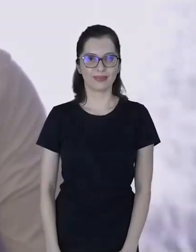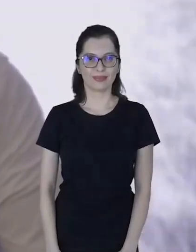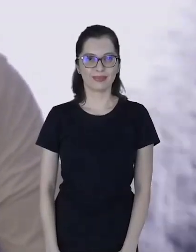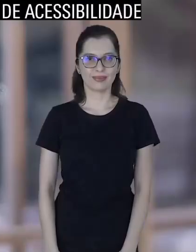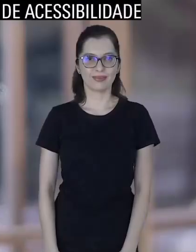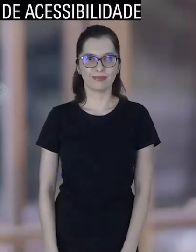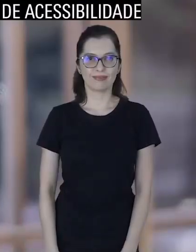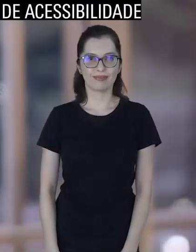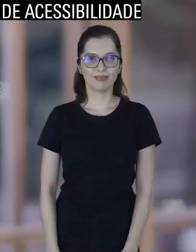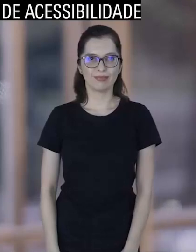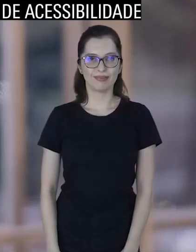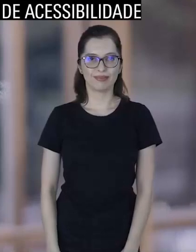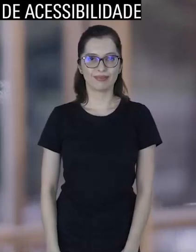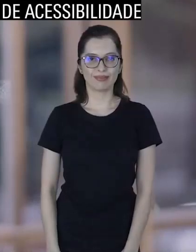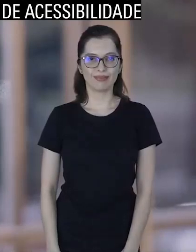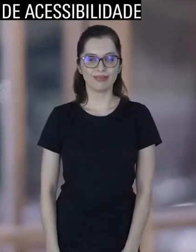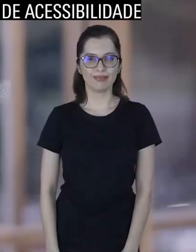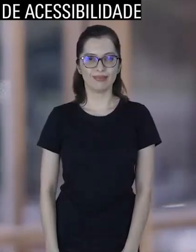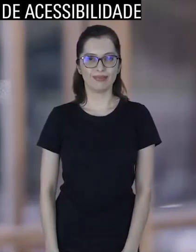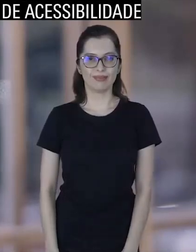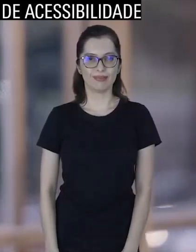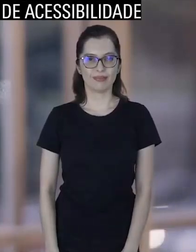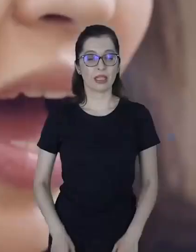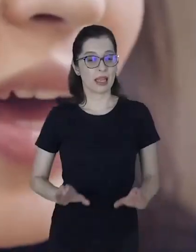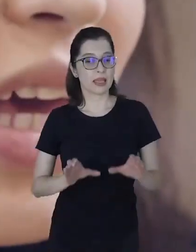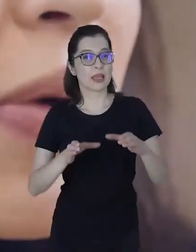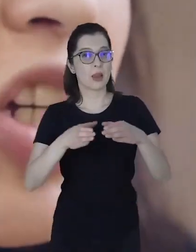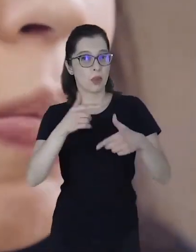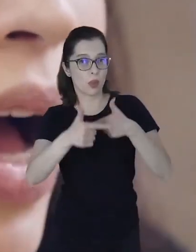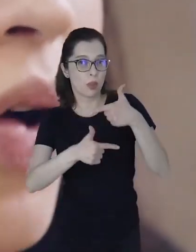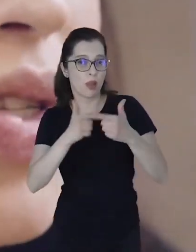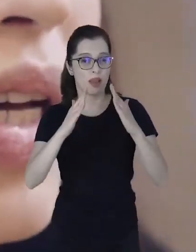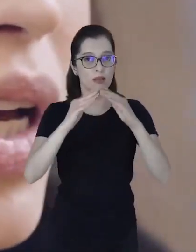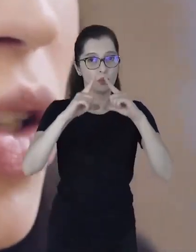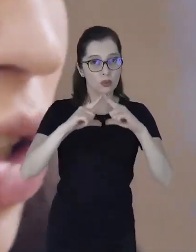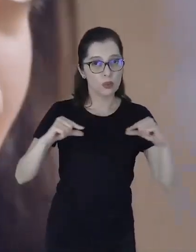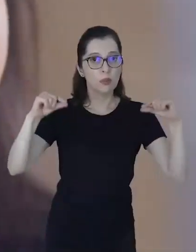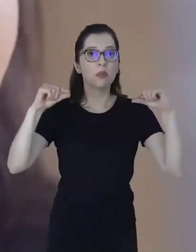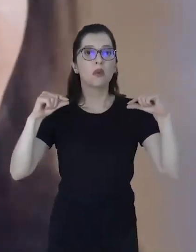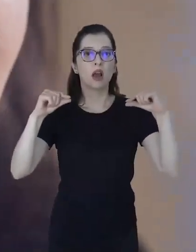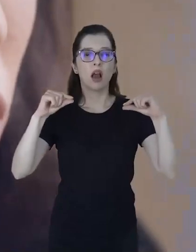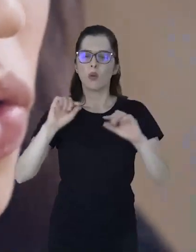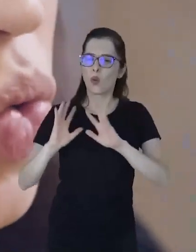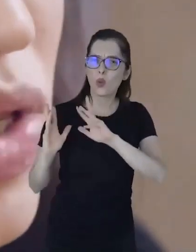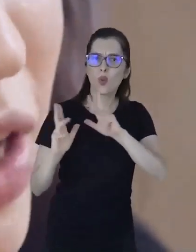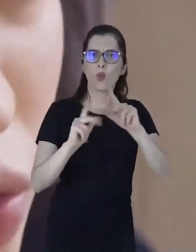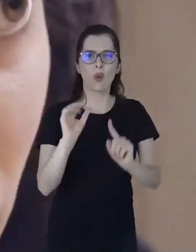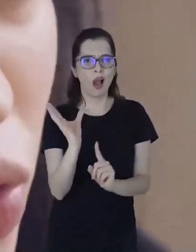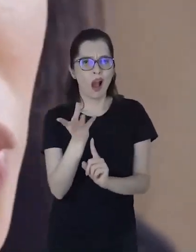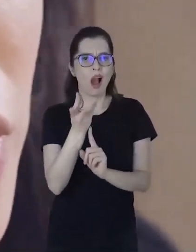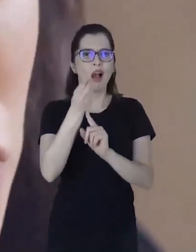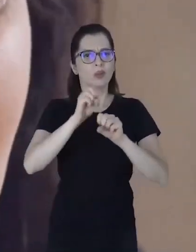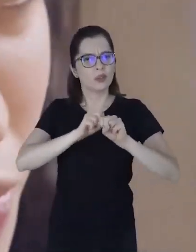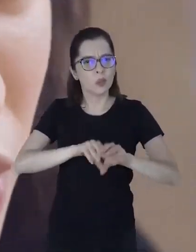Carol Pacheco, produtora de eventos e consultora de acessibilidade. A equipe da Japan House em si, todas, os arte